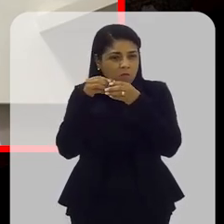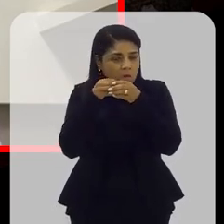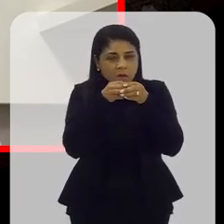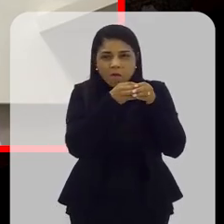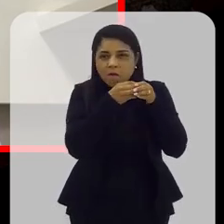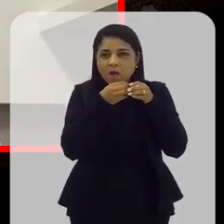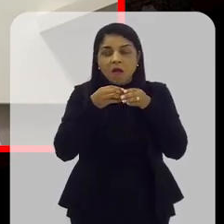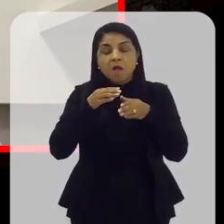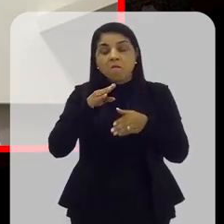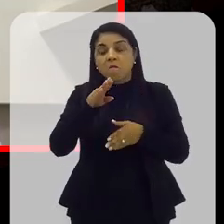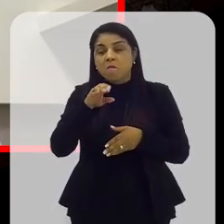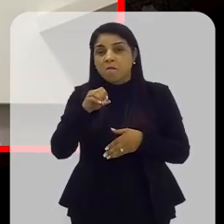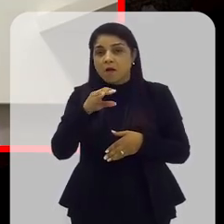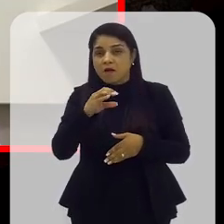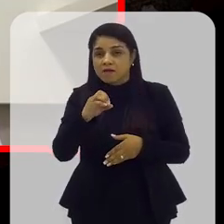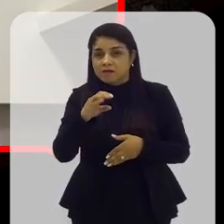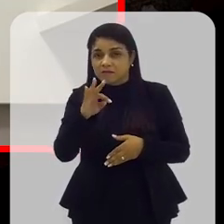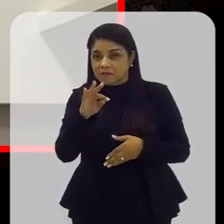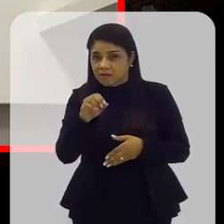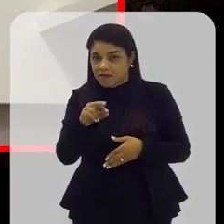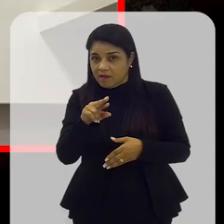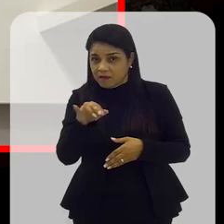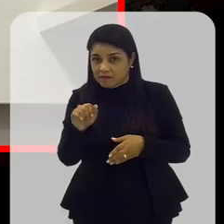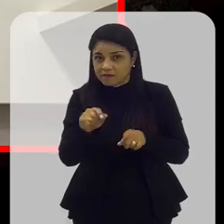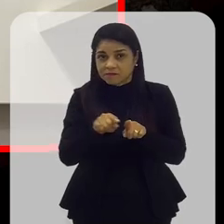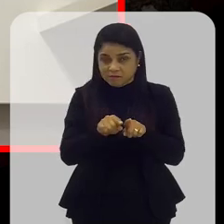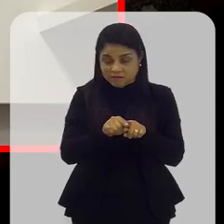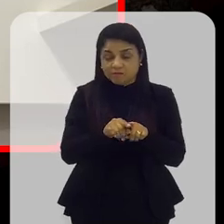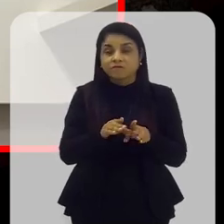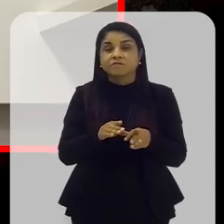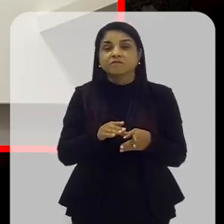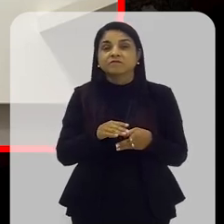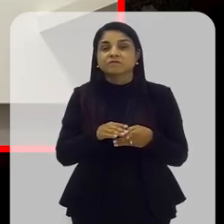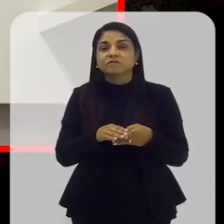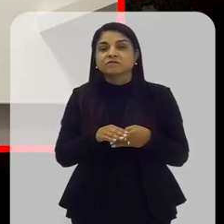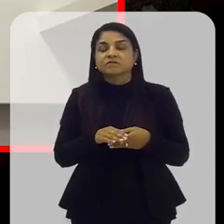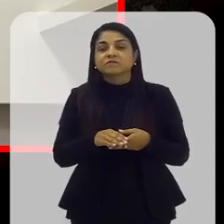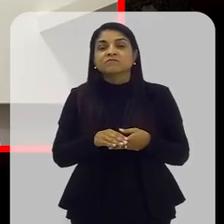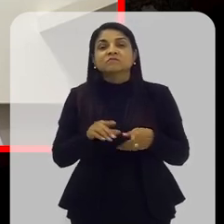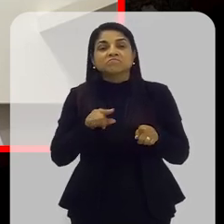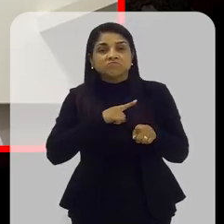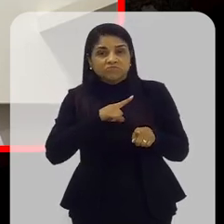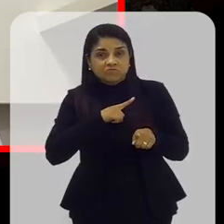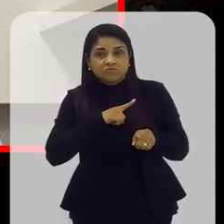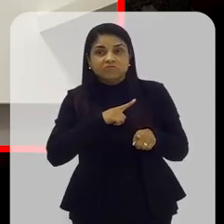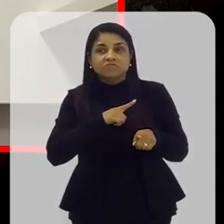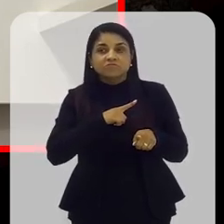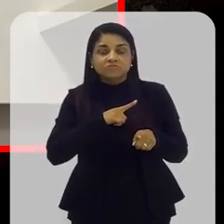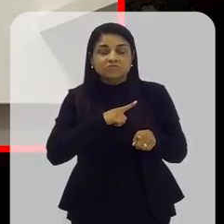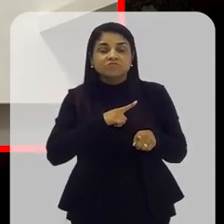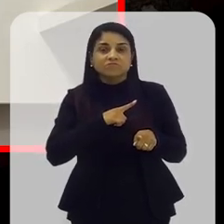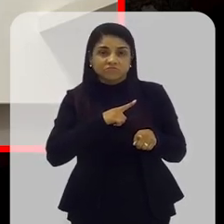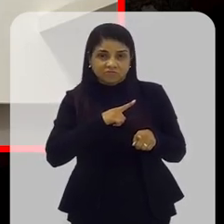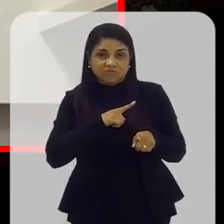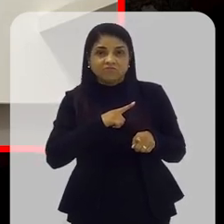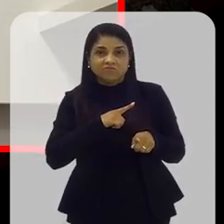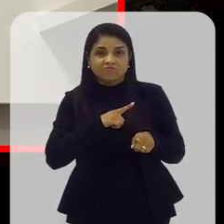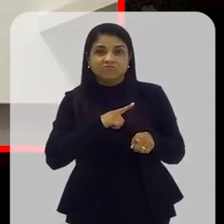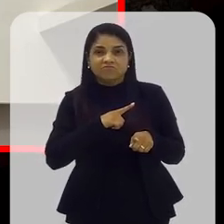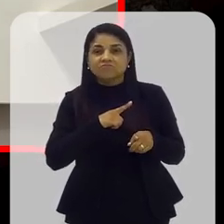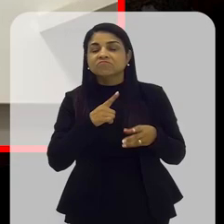normalmente essa colonização é feita muito também da colônia que vem muito da